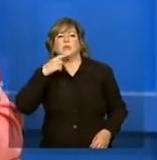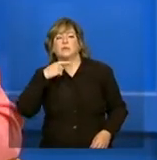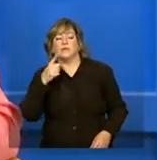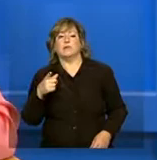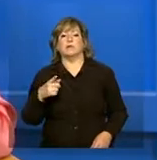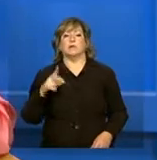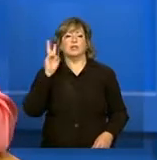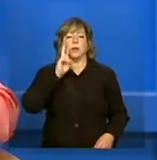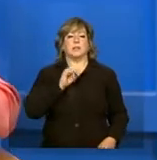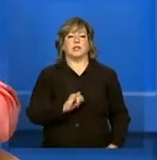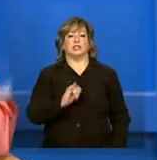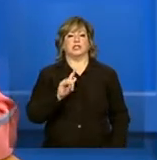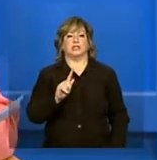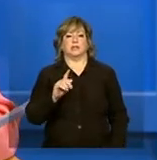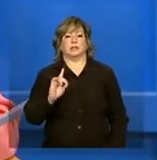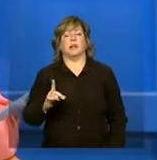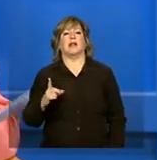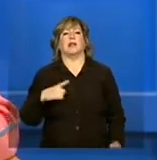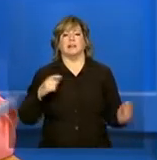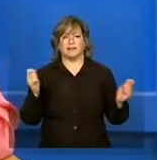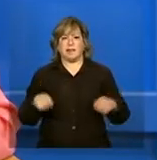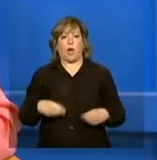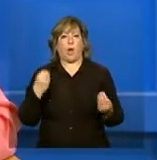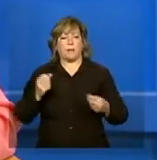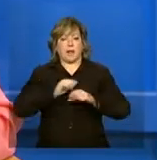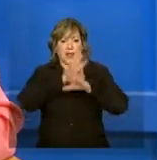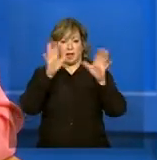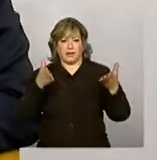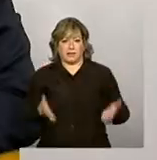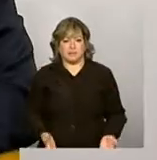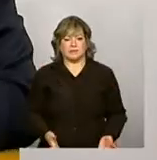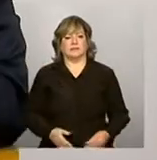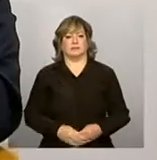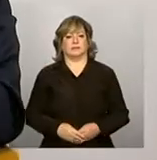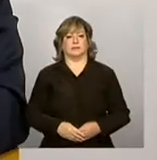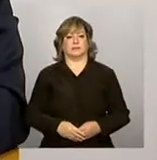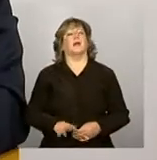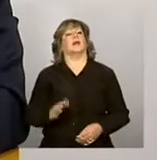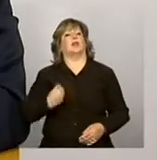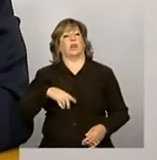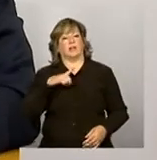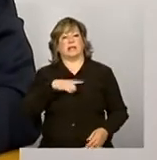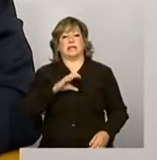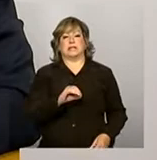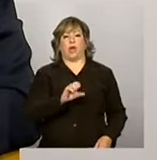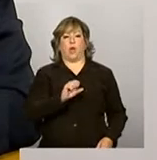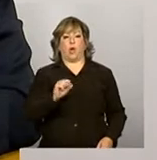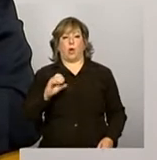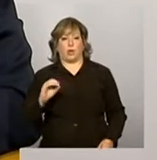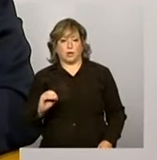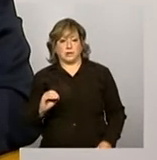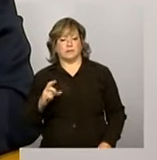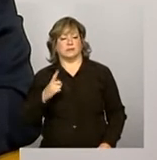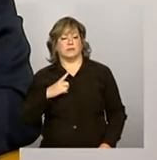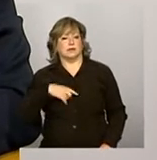para ele tirar dúvidas específicas sobre o IGD? Olha, nós temos o 0800 707 2003.